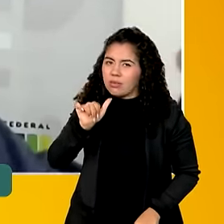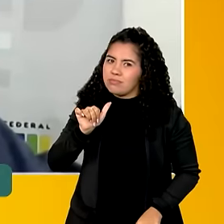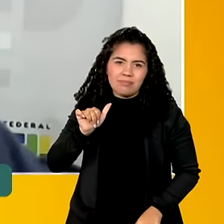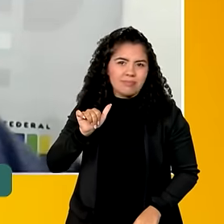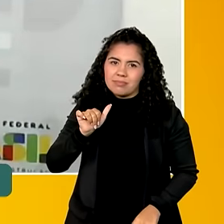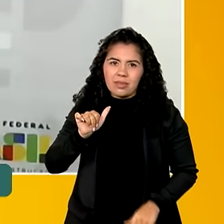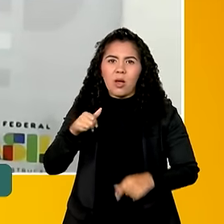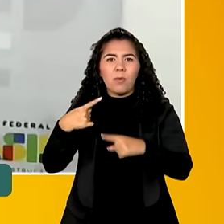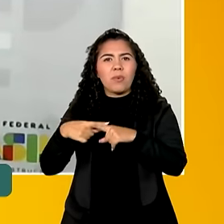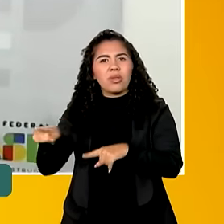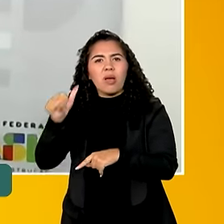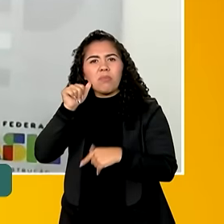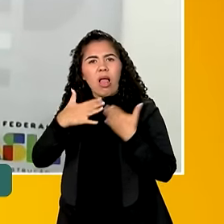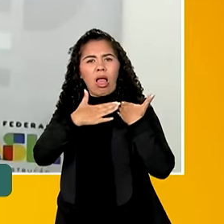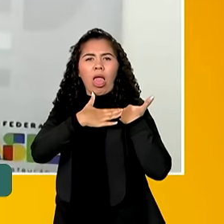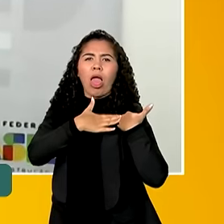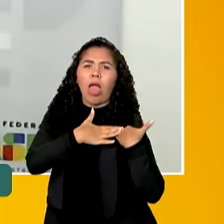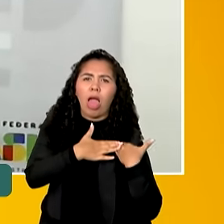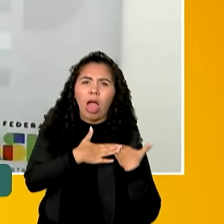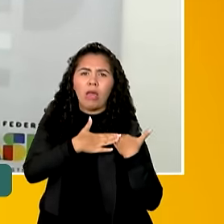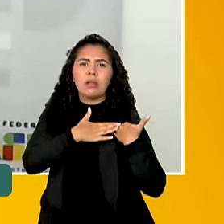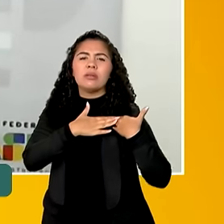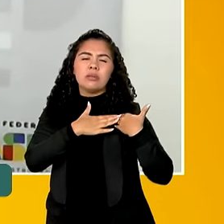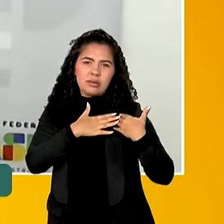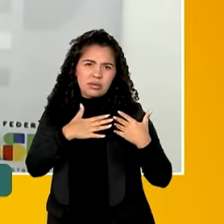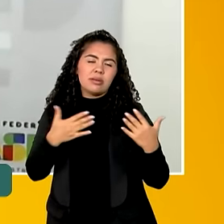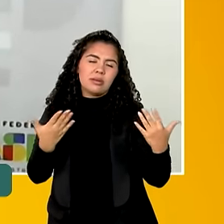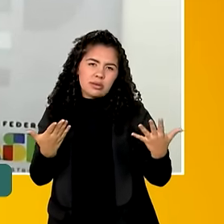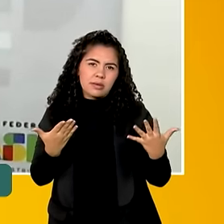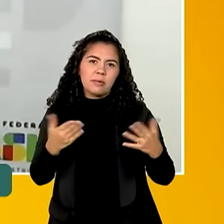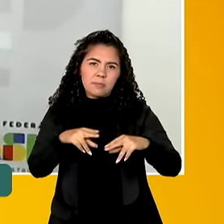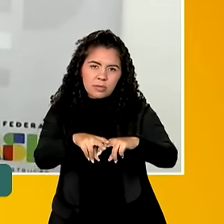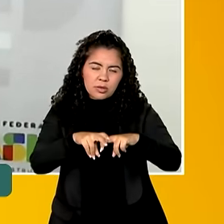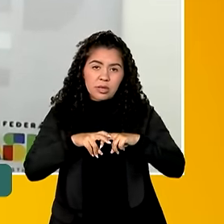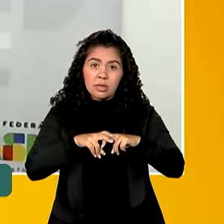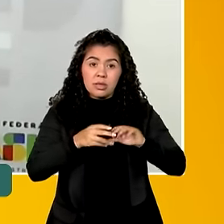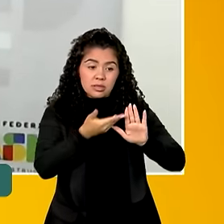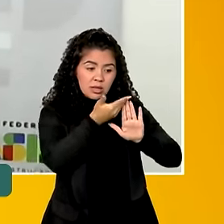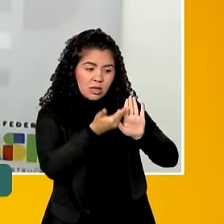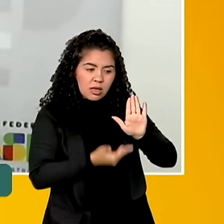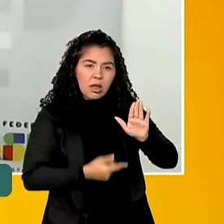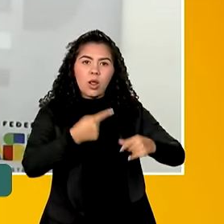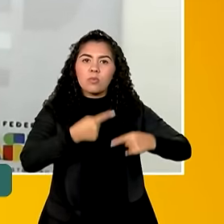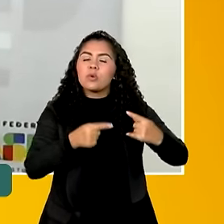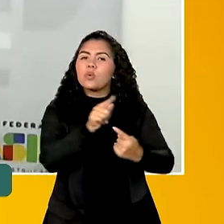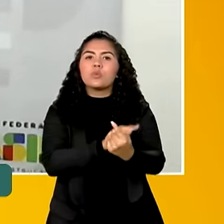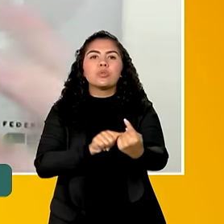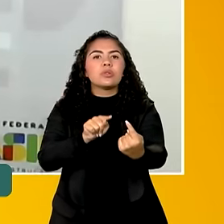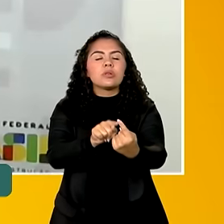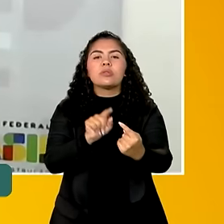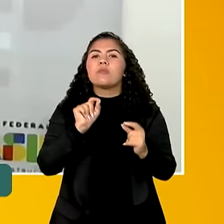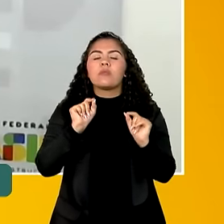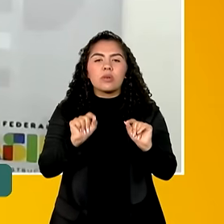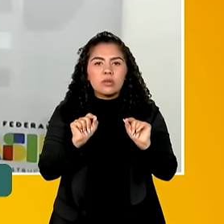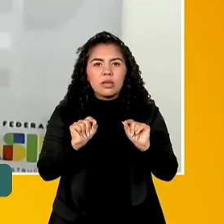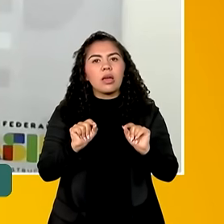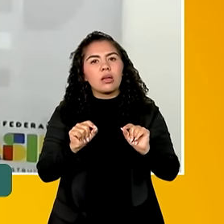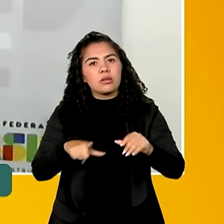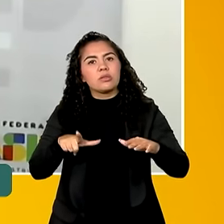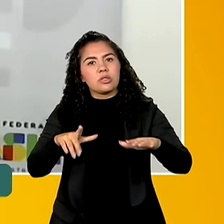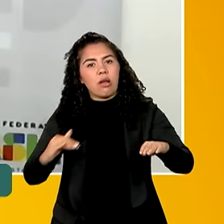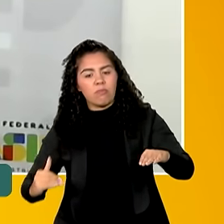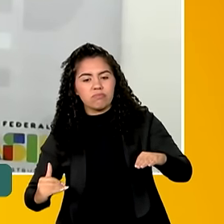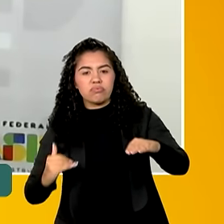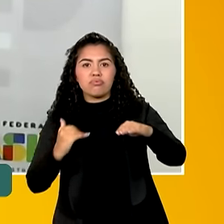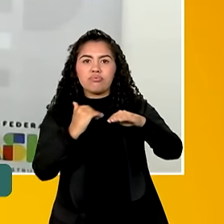sobrecarregadas nas práticas de cuidado e a política de saúde do homem visa justamente pensar numa equidade de